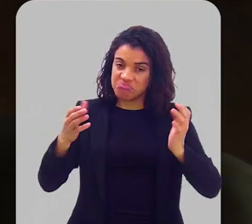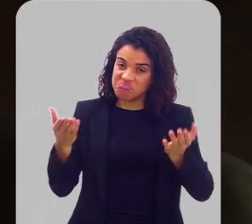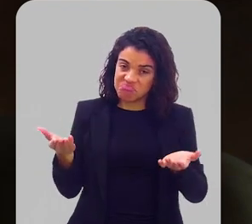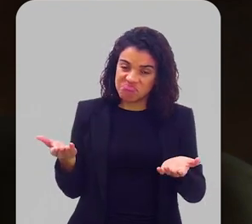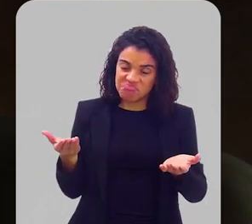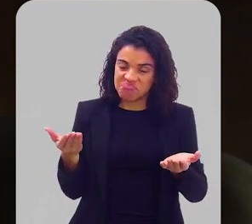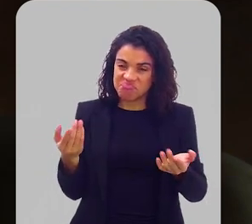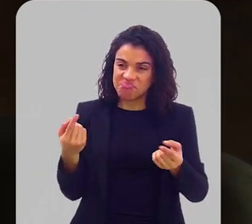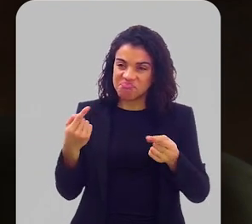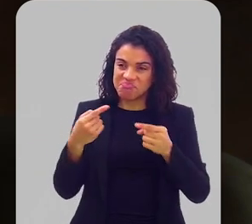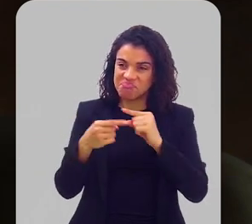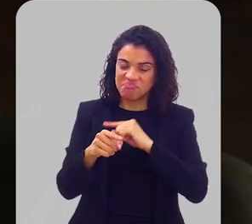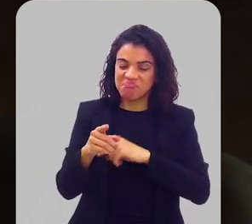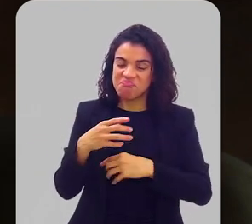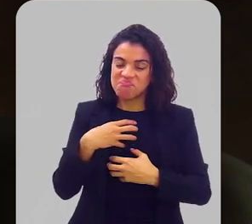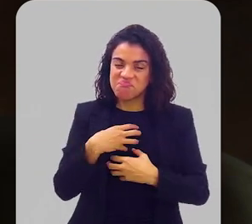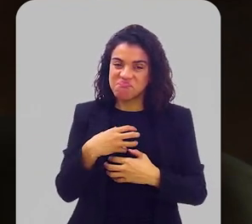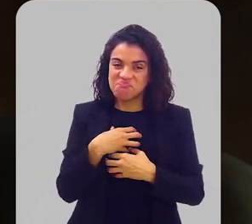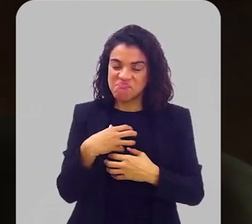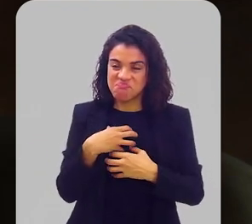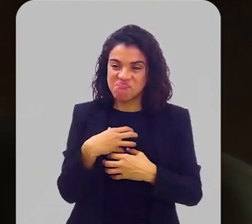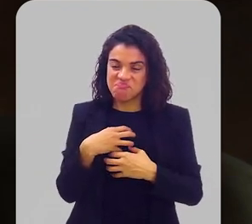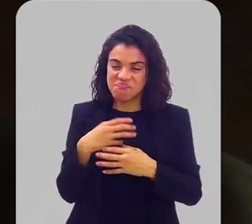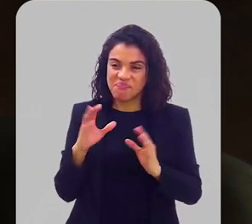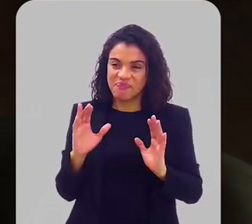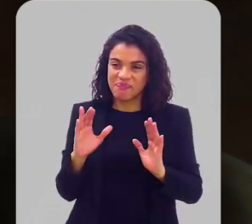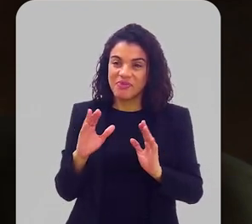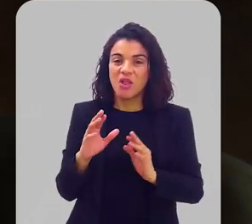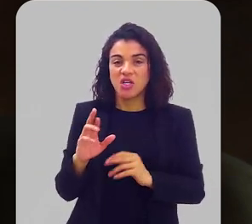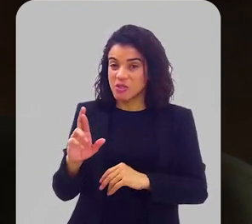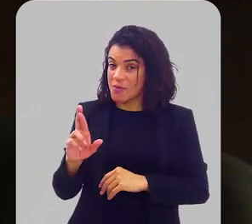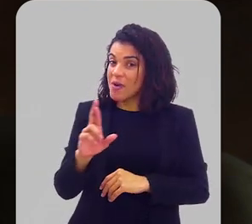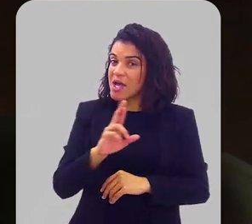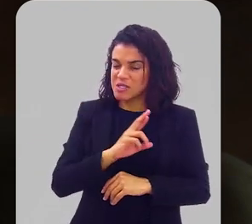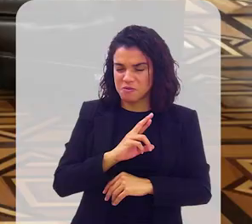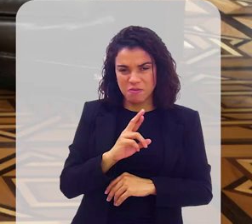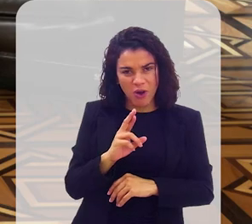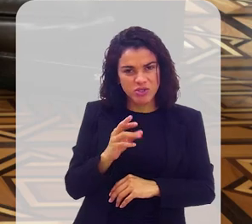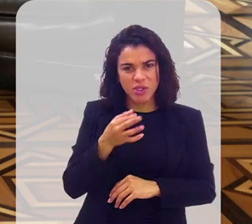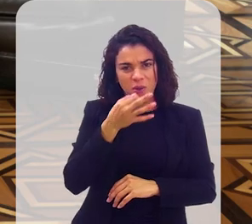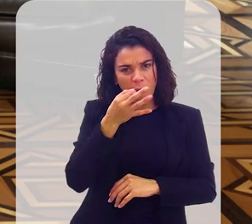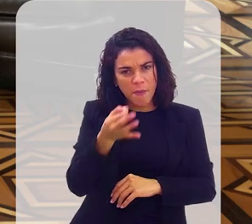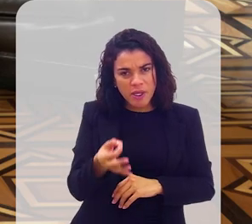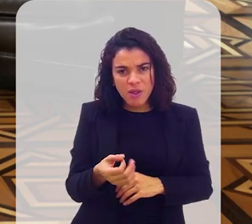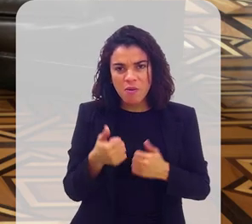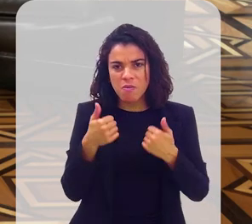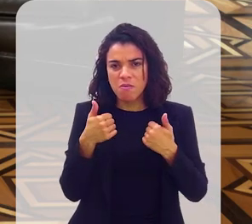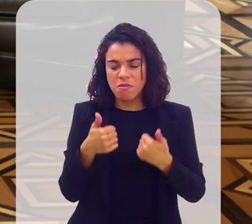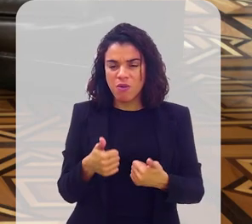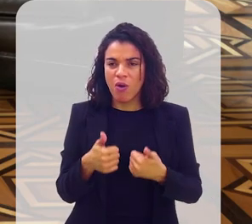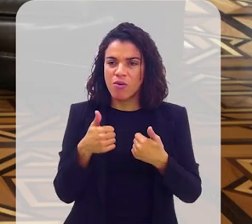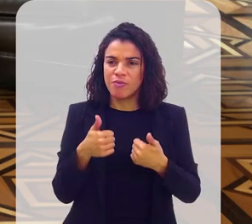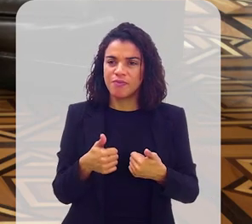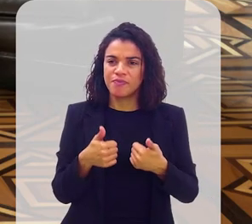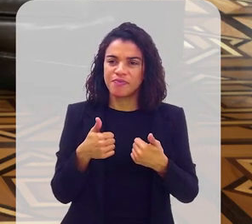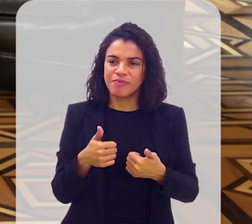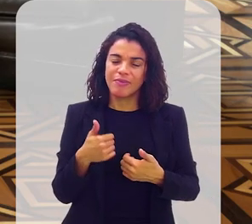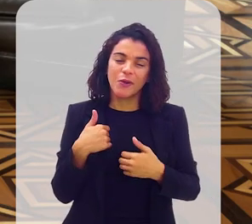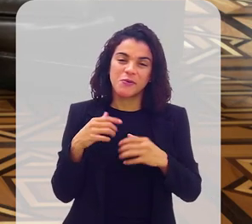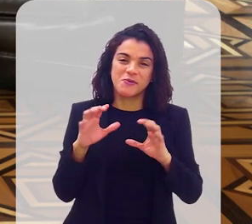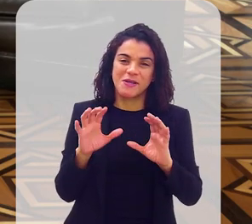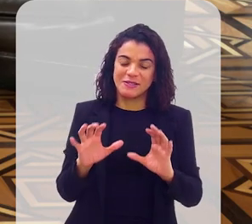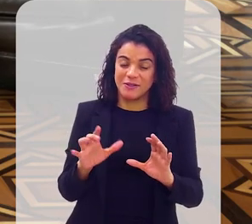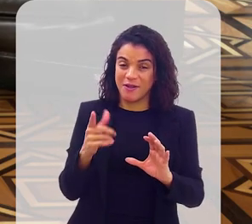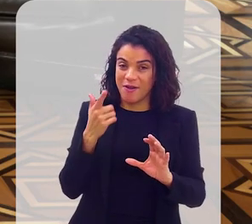me faz ir Felipe Costa é uma menina de opinião, isso é bom. É, eu sou